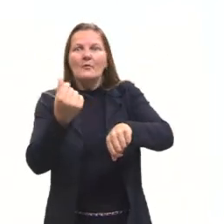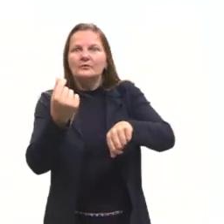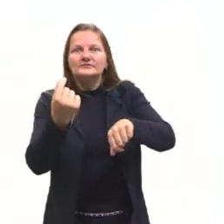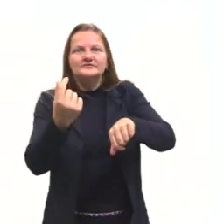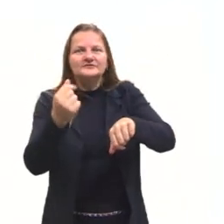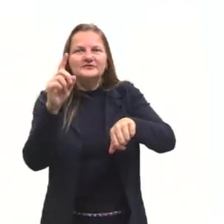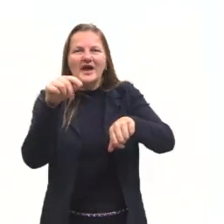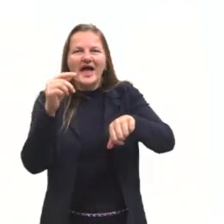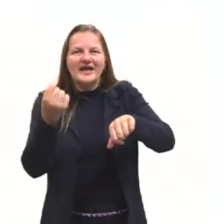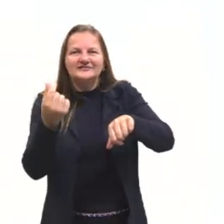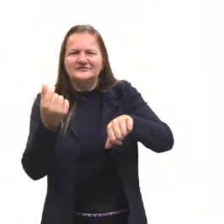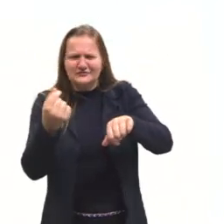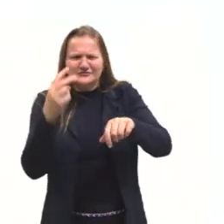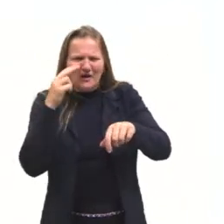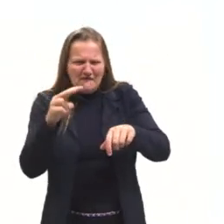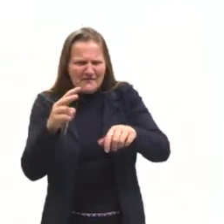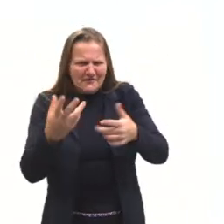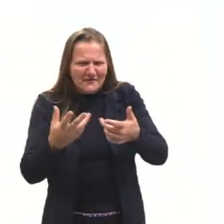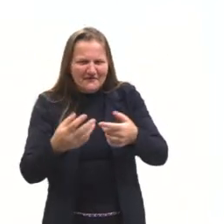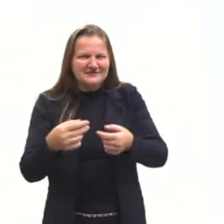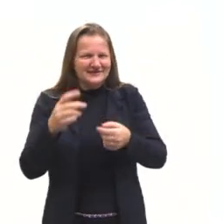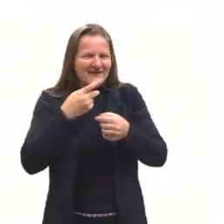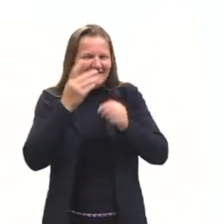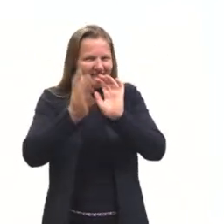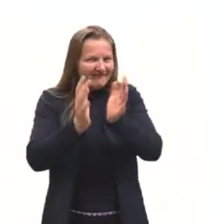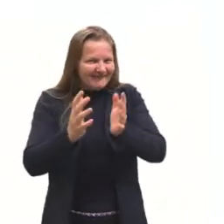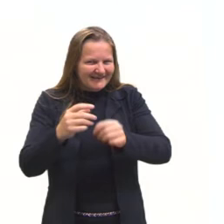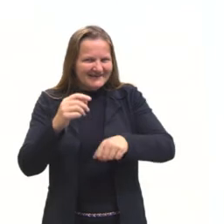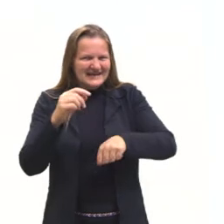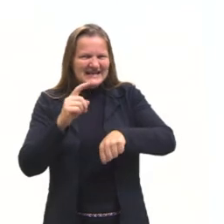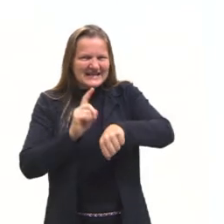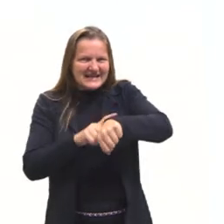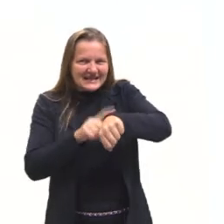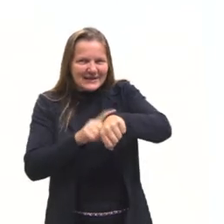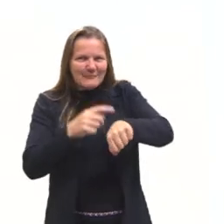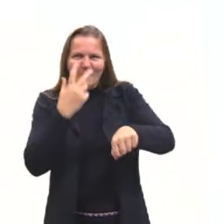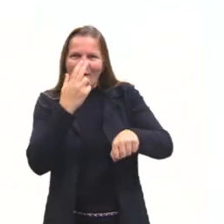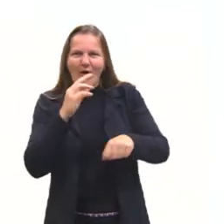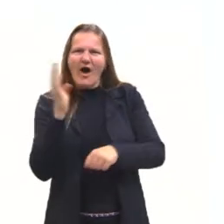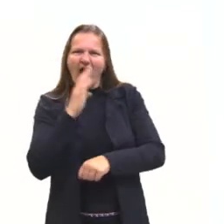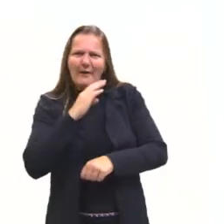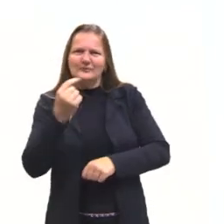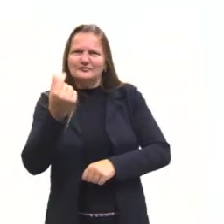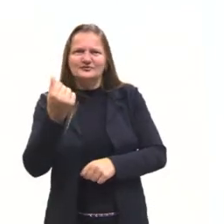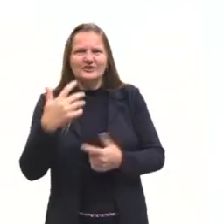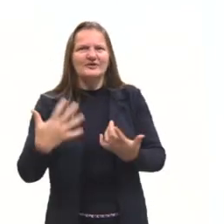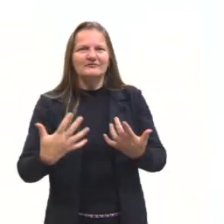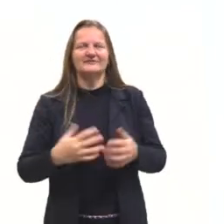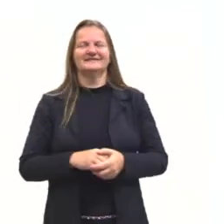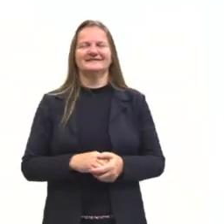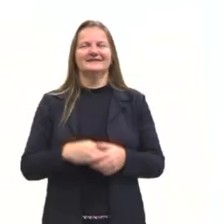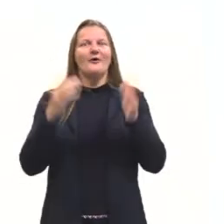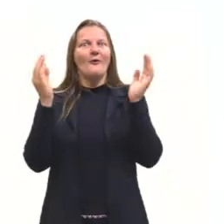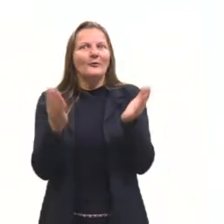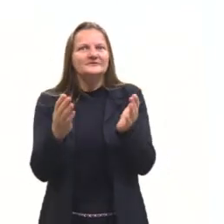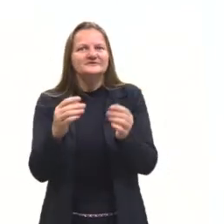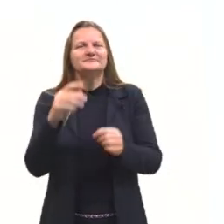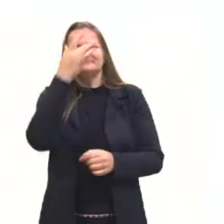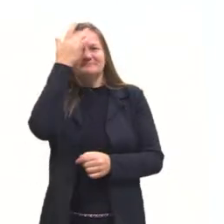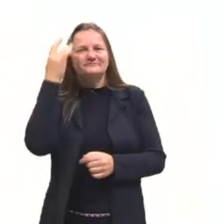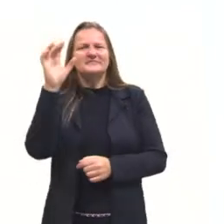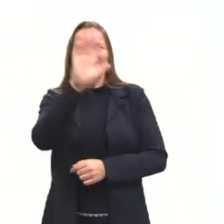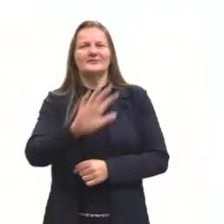vamos ligeiro, que tempo é dinheiro, acelerando, né? Hoje as pessoas, no modo geral,